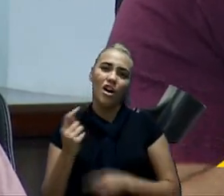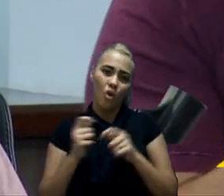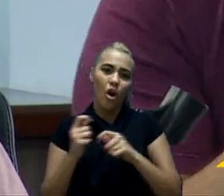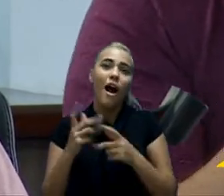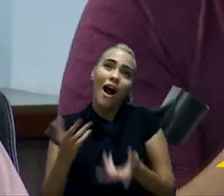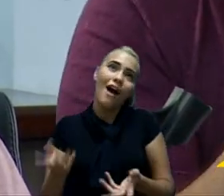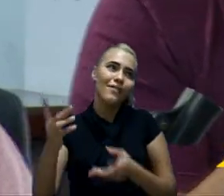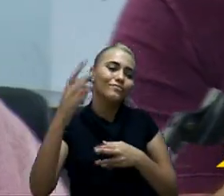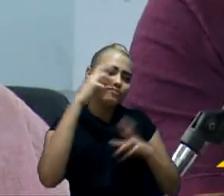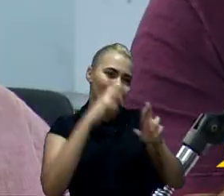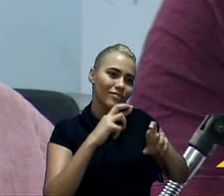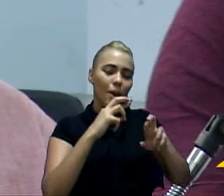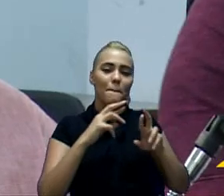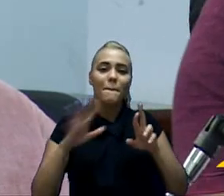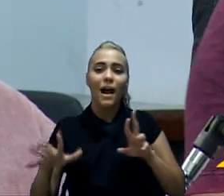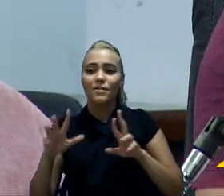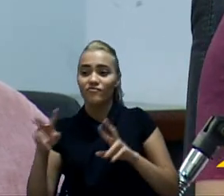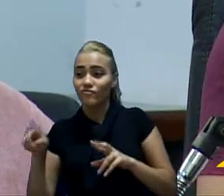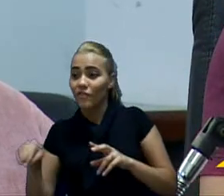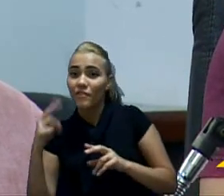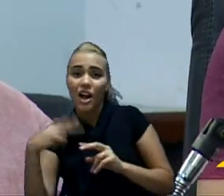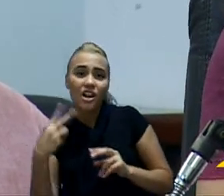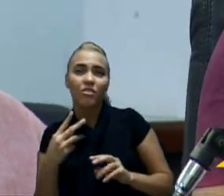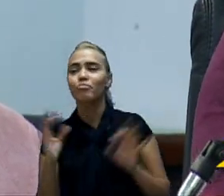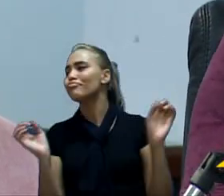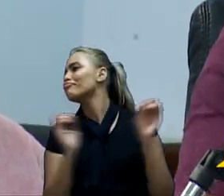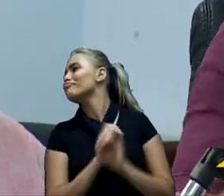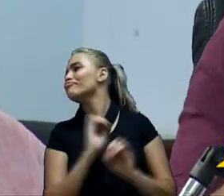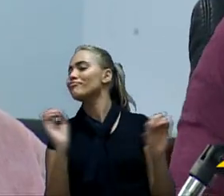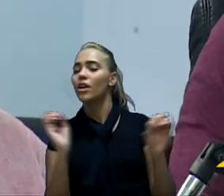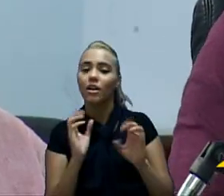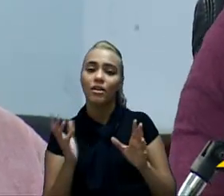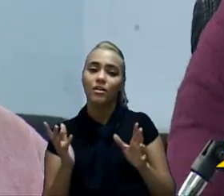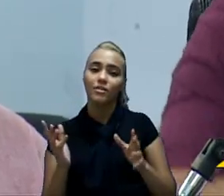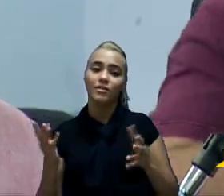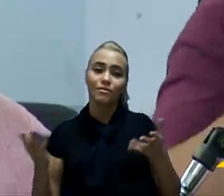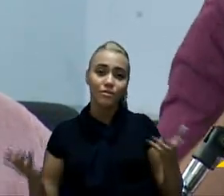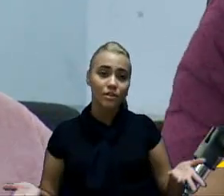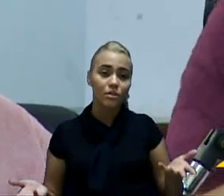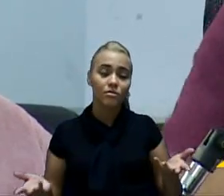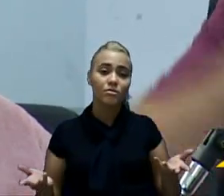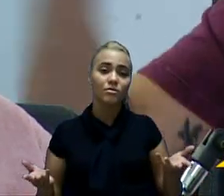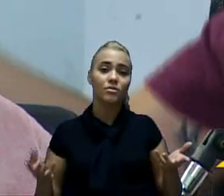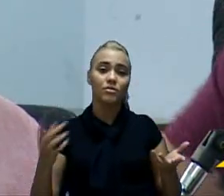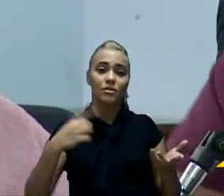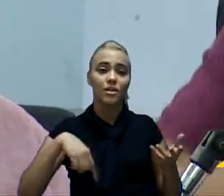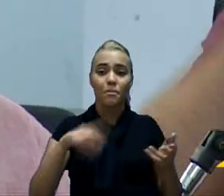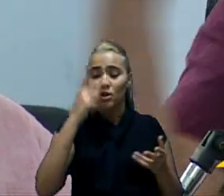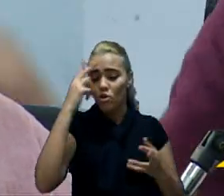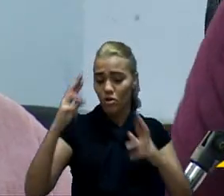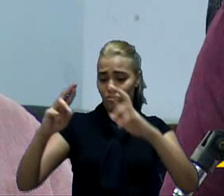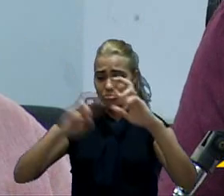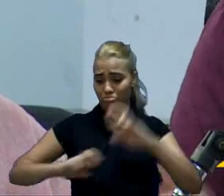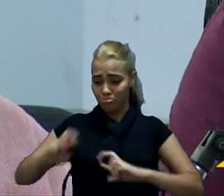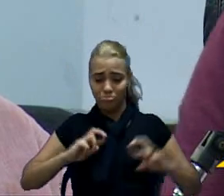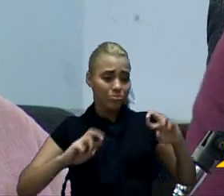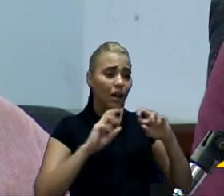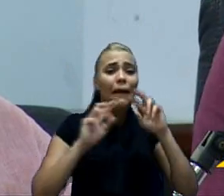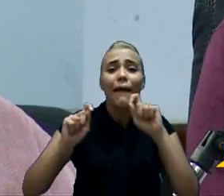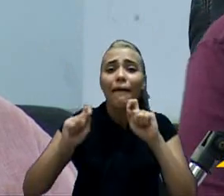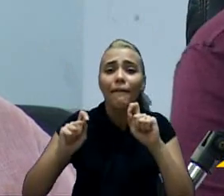também, que a sabe, tem indicação política lá no Tribunal de Contas. Aí pronto, quem fiscaliza quem? Aí ninguém fiscaliza ninguém.